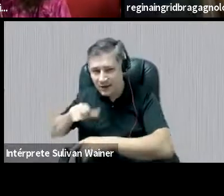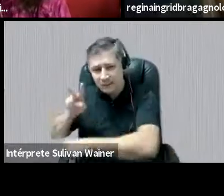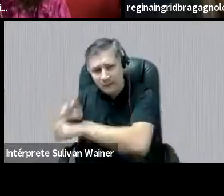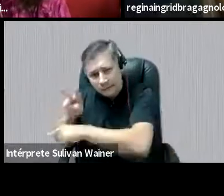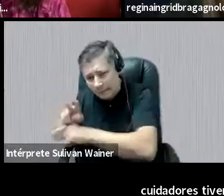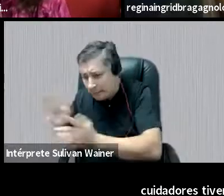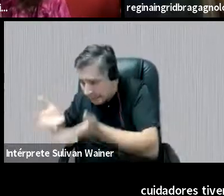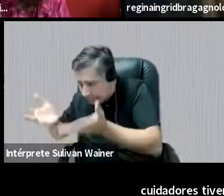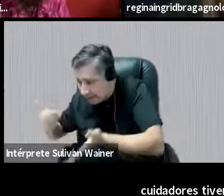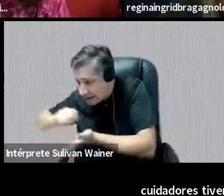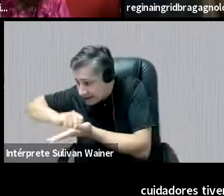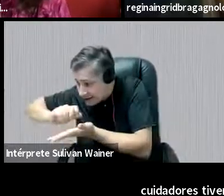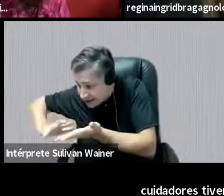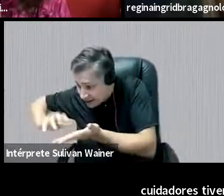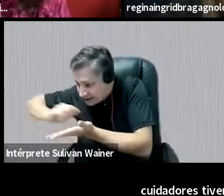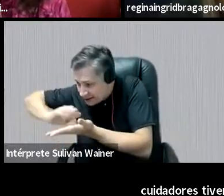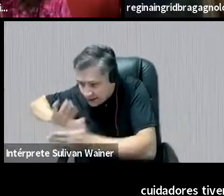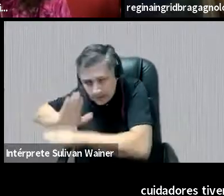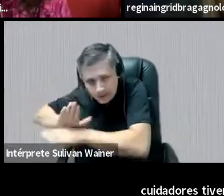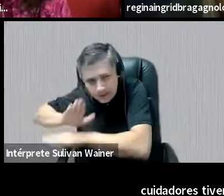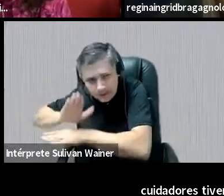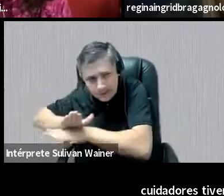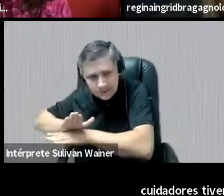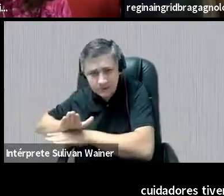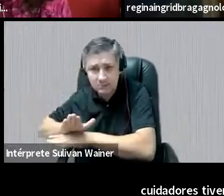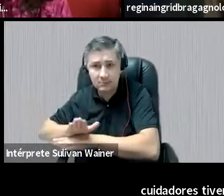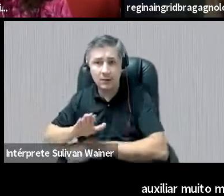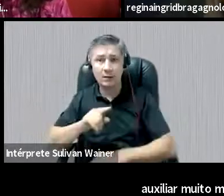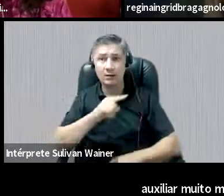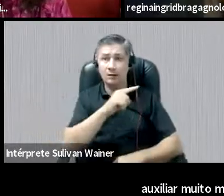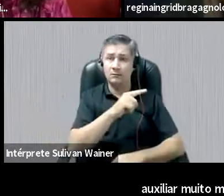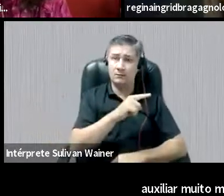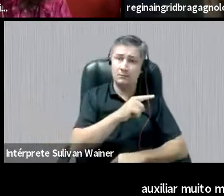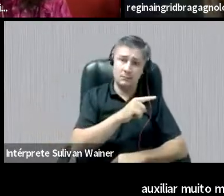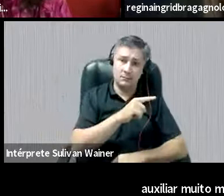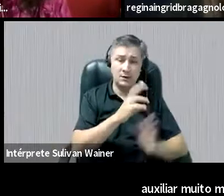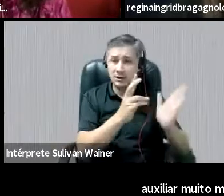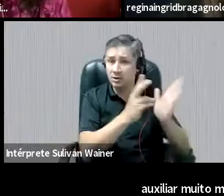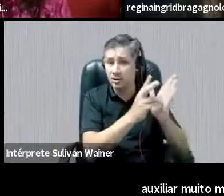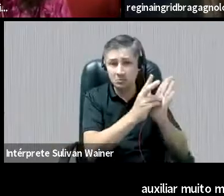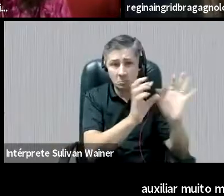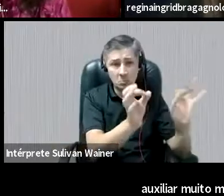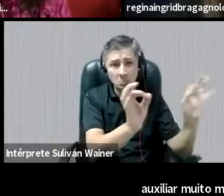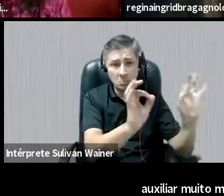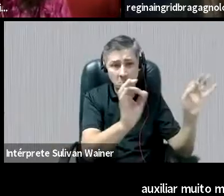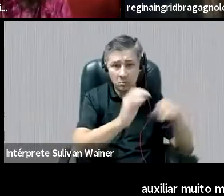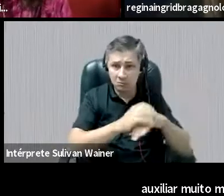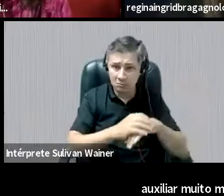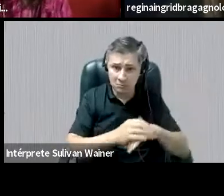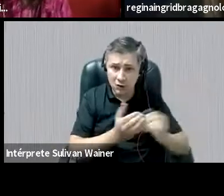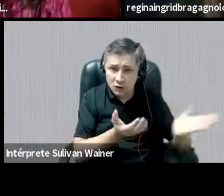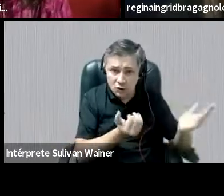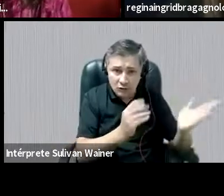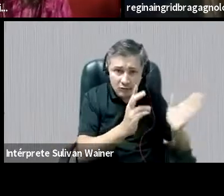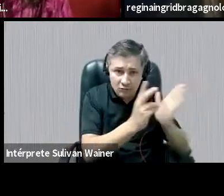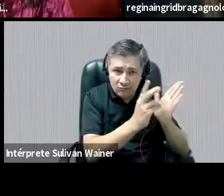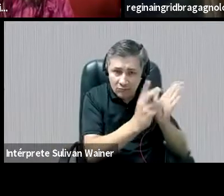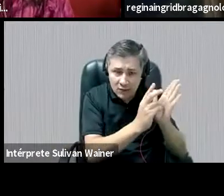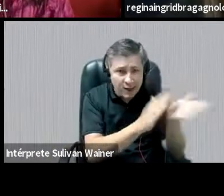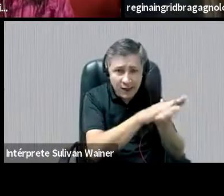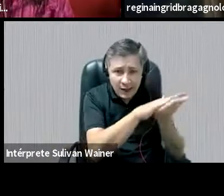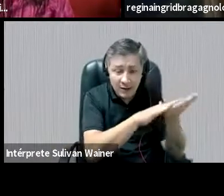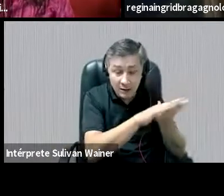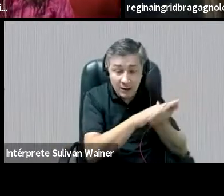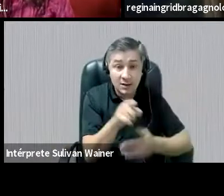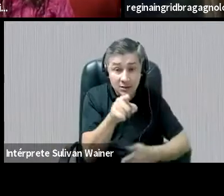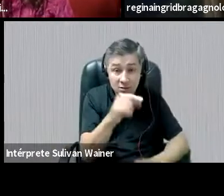adolescentes, nas atividades escolares, isso não aparece em relação aos indígenas, né, aos adolescentes indígenas, e esse dado, para mim, é